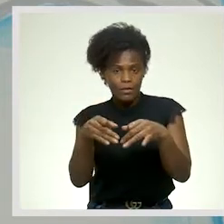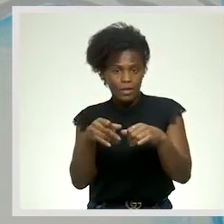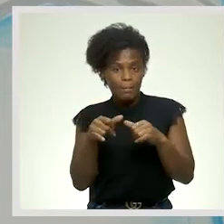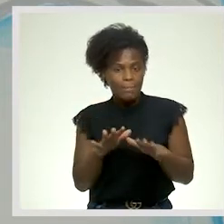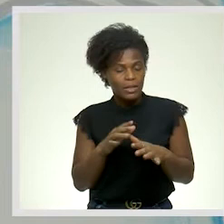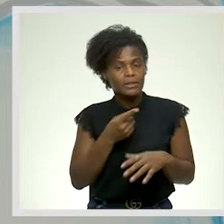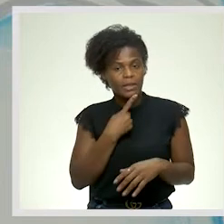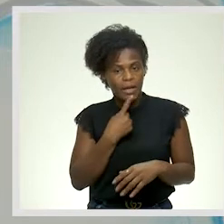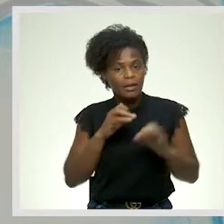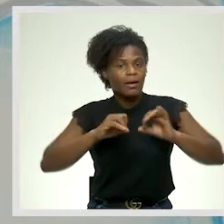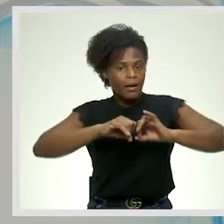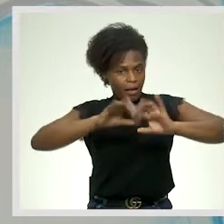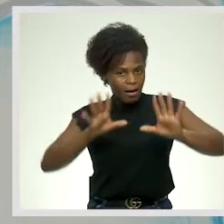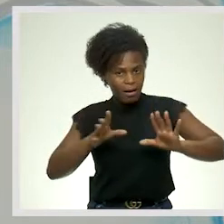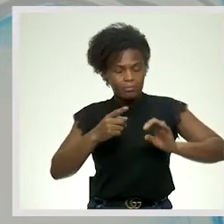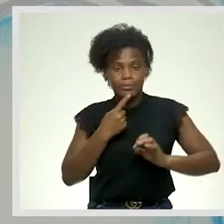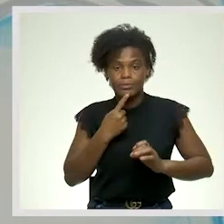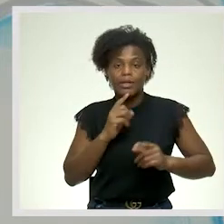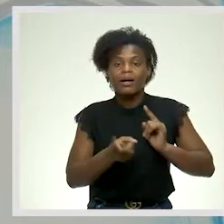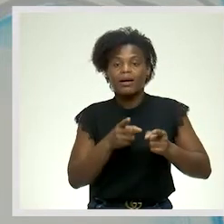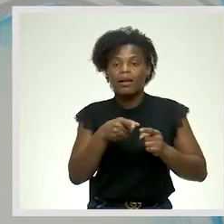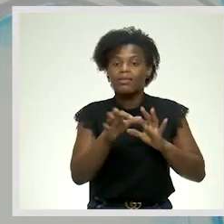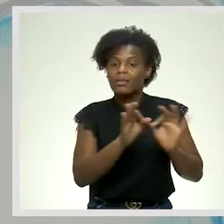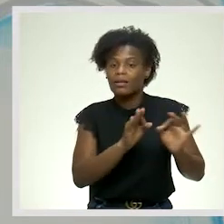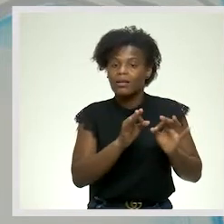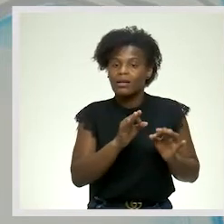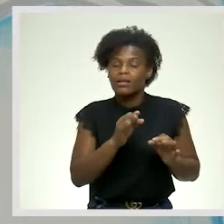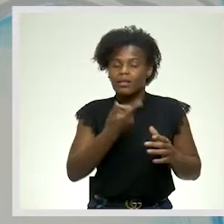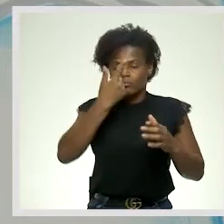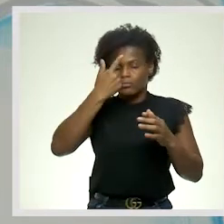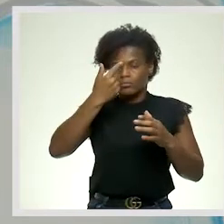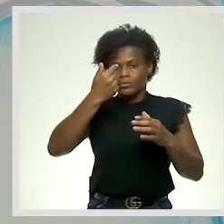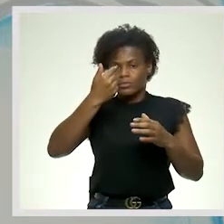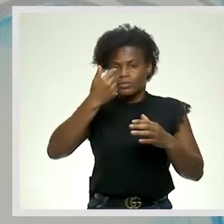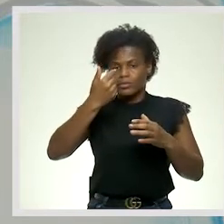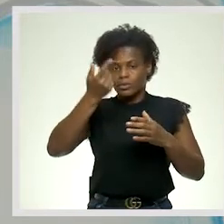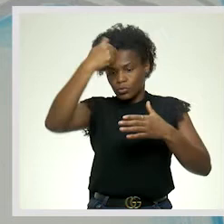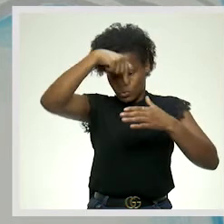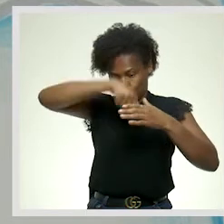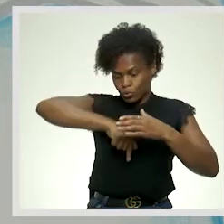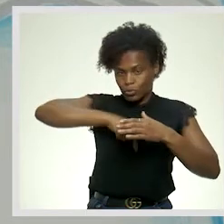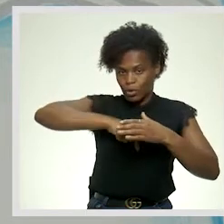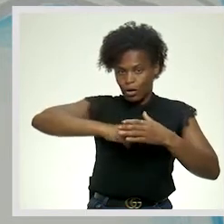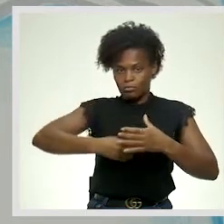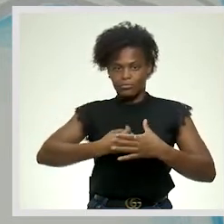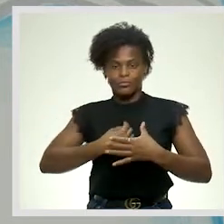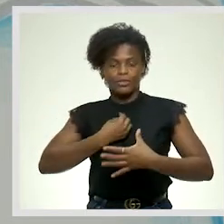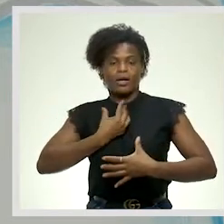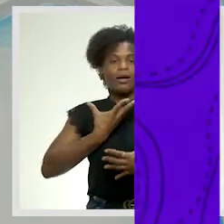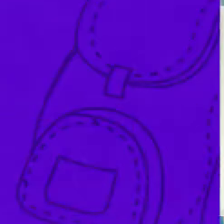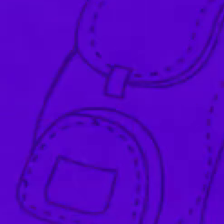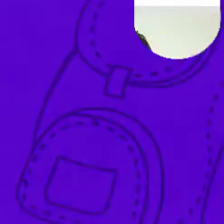entende-se claramente que trata-se de exteriorização de uma emoção ou de um sentimento.